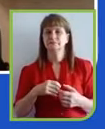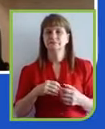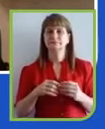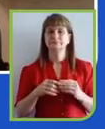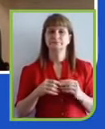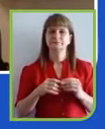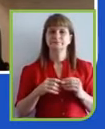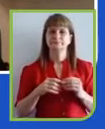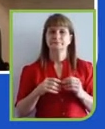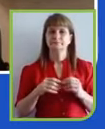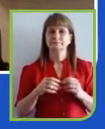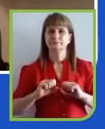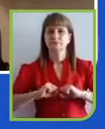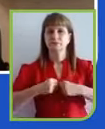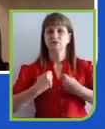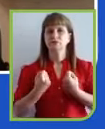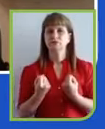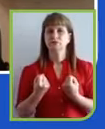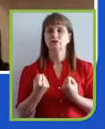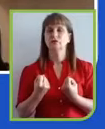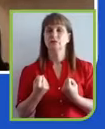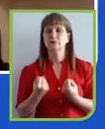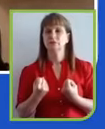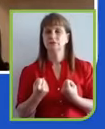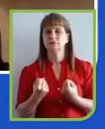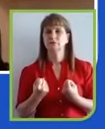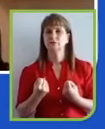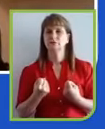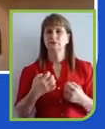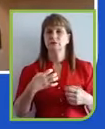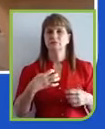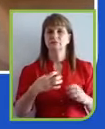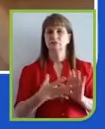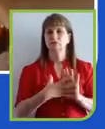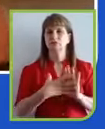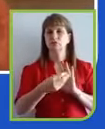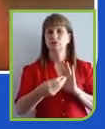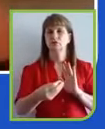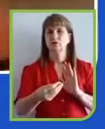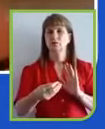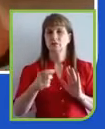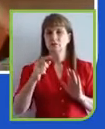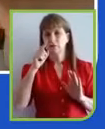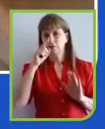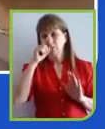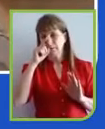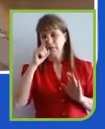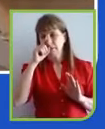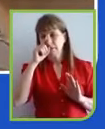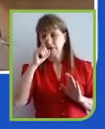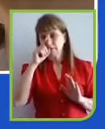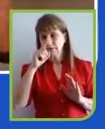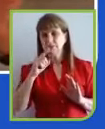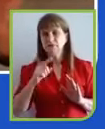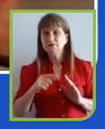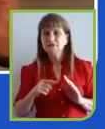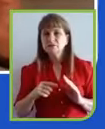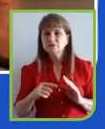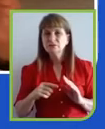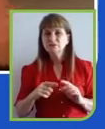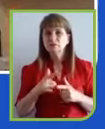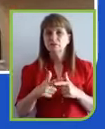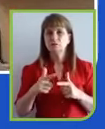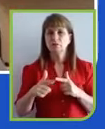porque, de alguma forma, o risco era coletivo e o nivelamento do problema e da dor